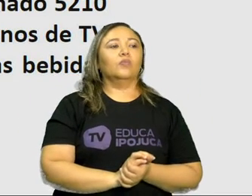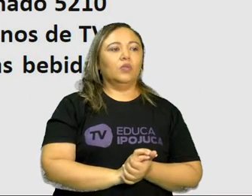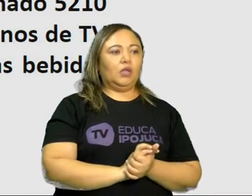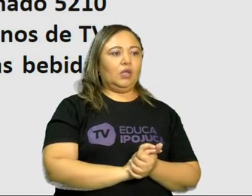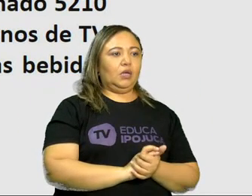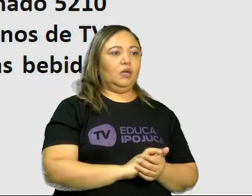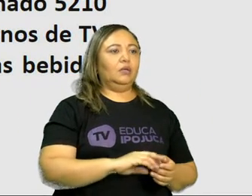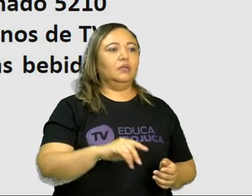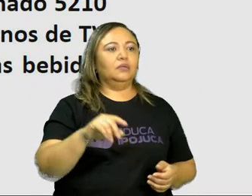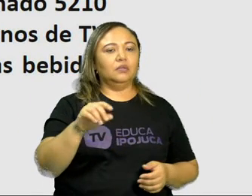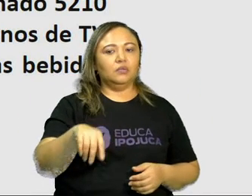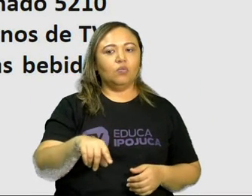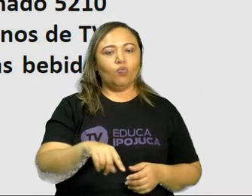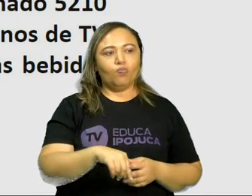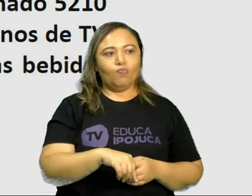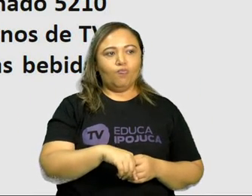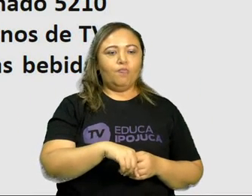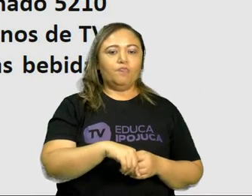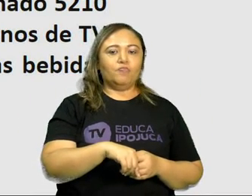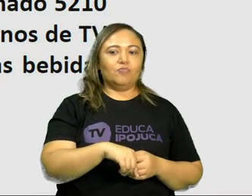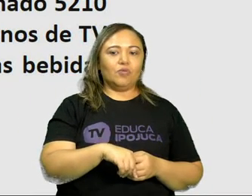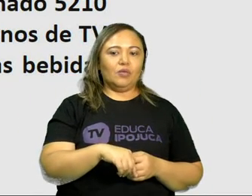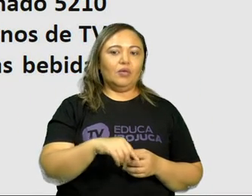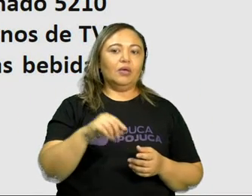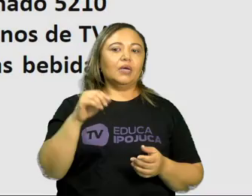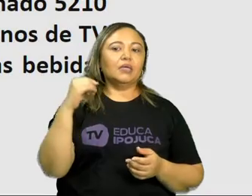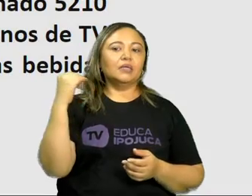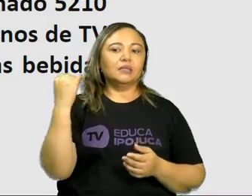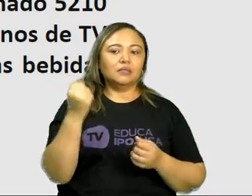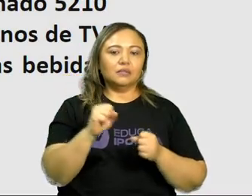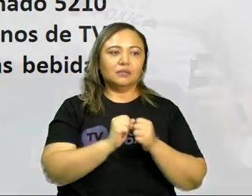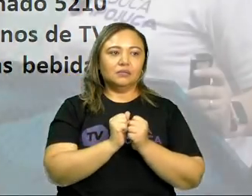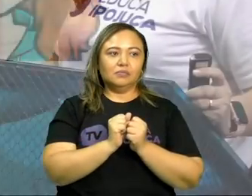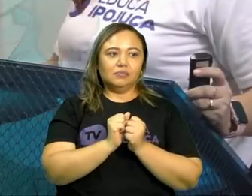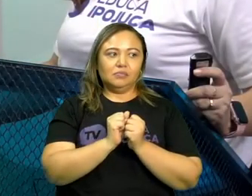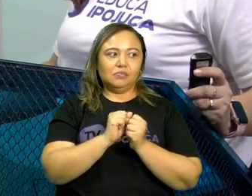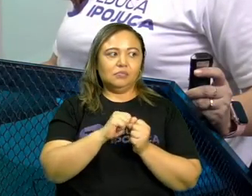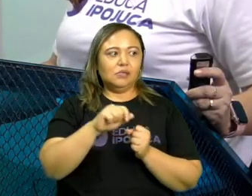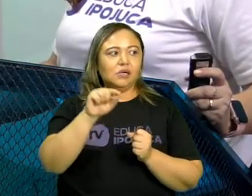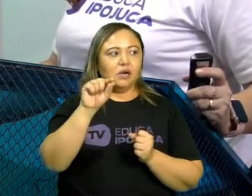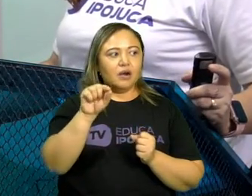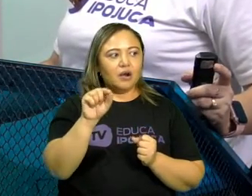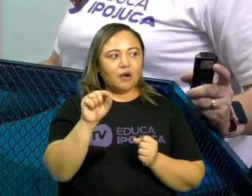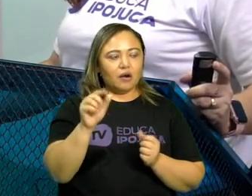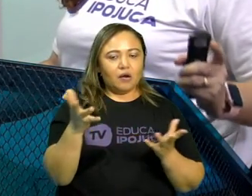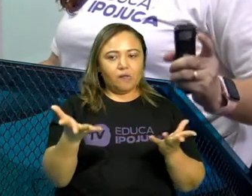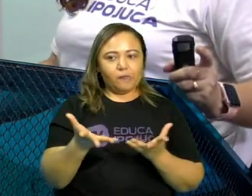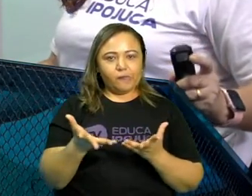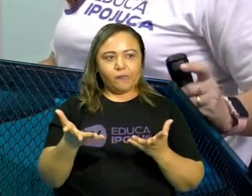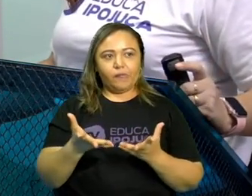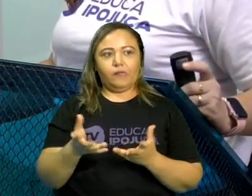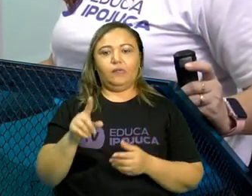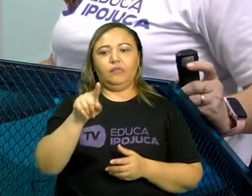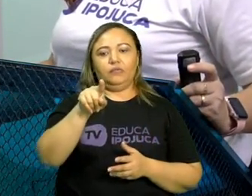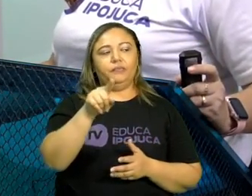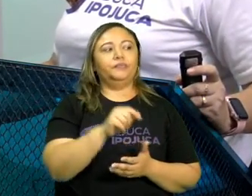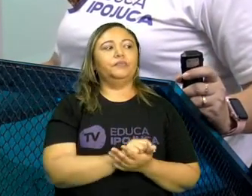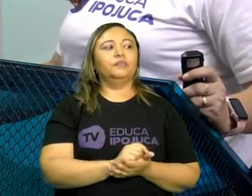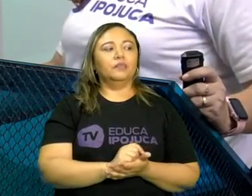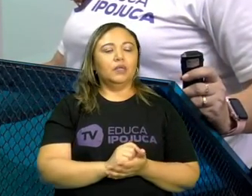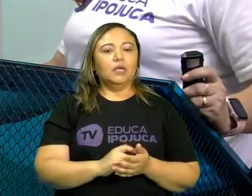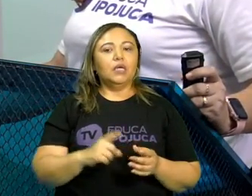Vânia Duarte, que é graduada em Letras. E foi publicado na Escola Kids, revista. Agora é com vocês.